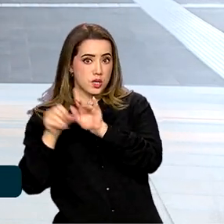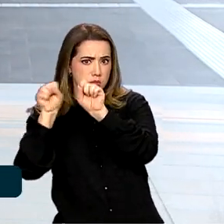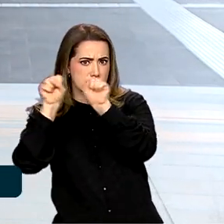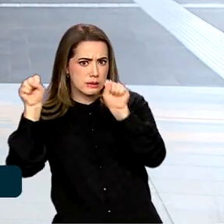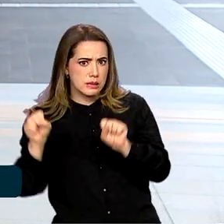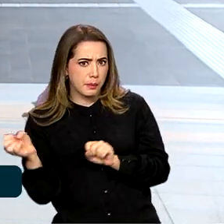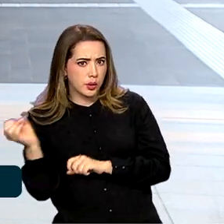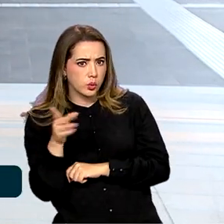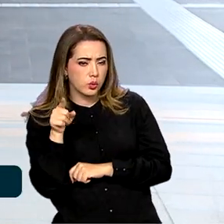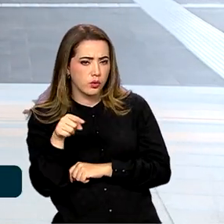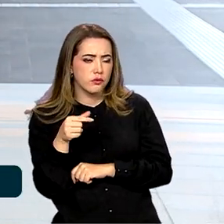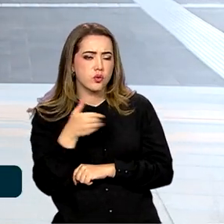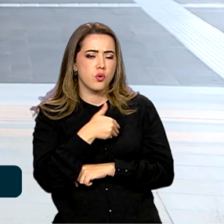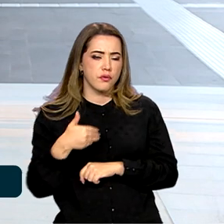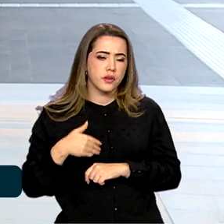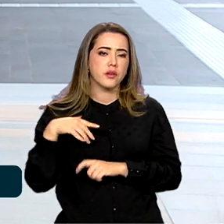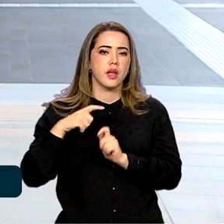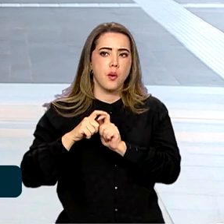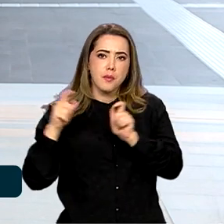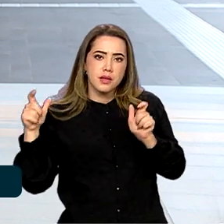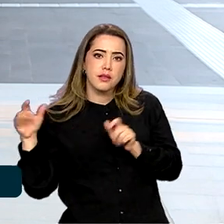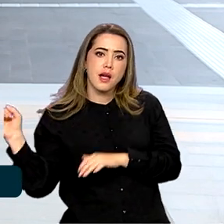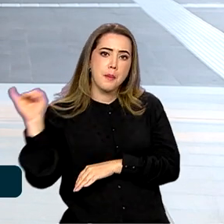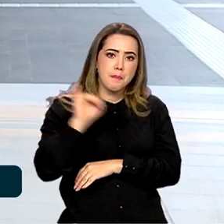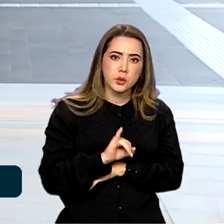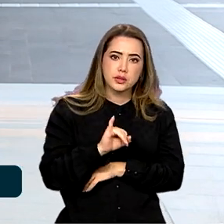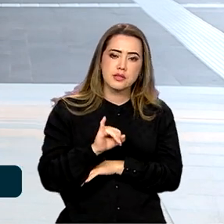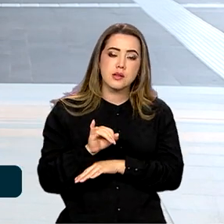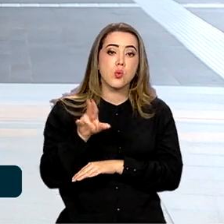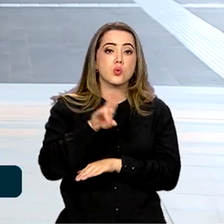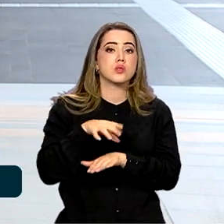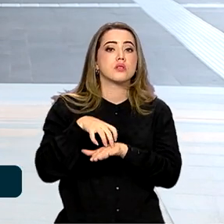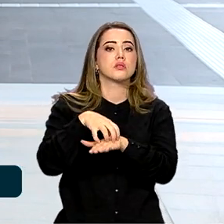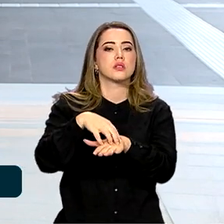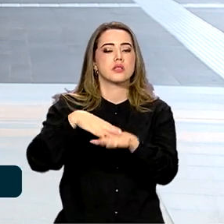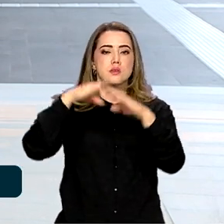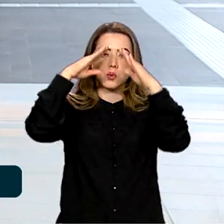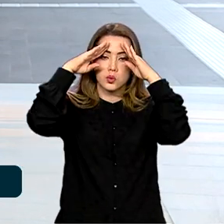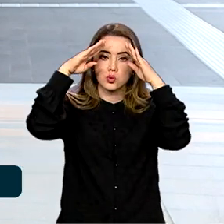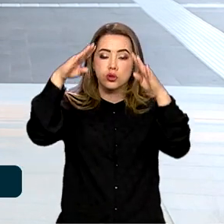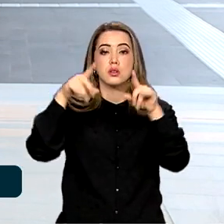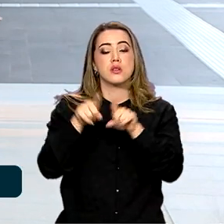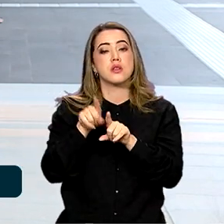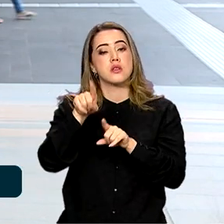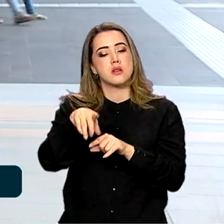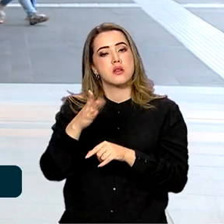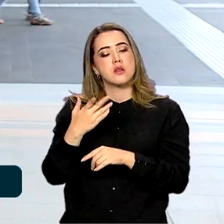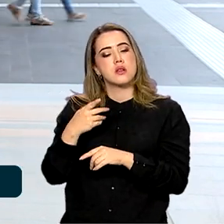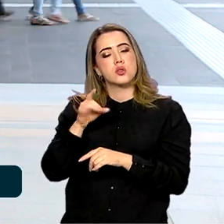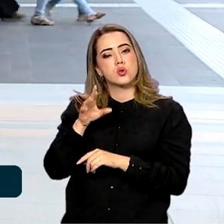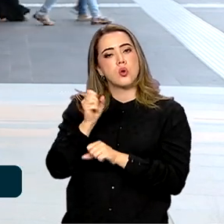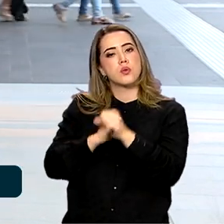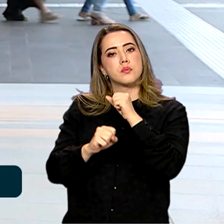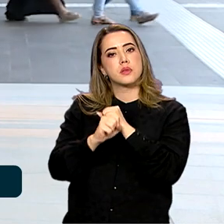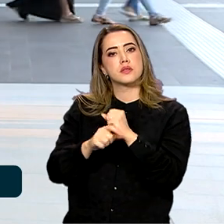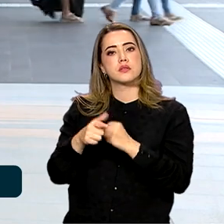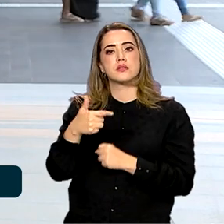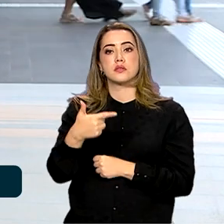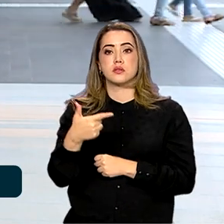ampliar ainda mais o volume de importação no modal aéreo, que só no ano passado movimentou cerca de R$